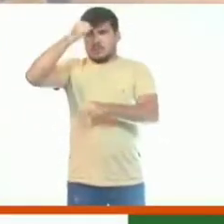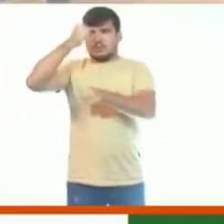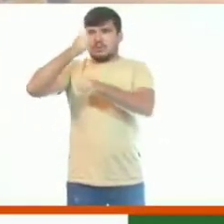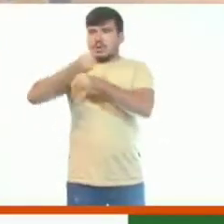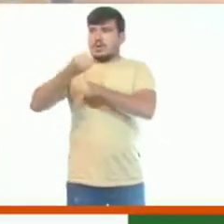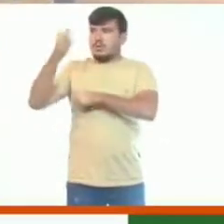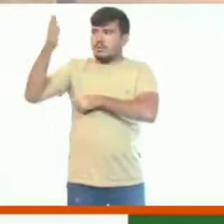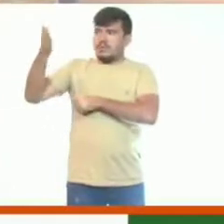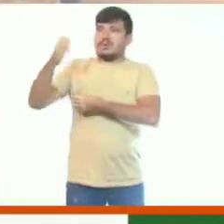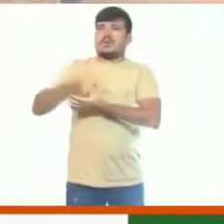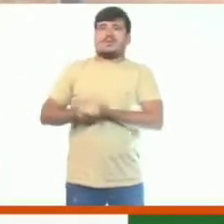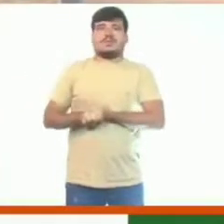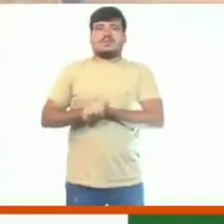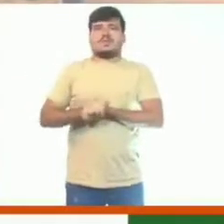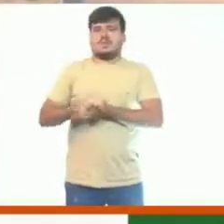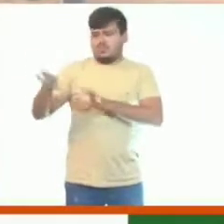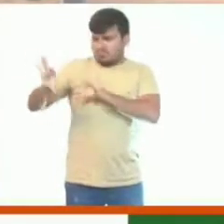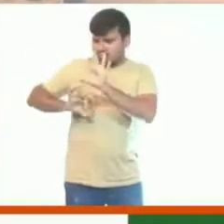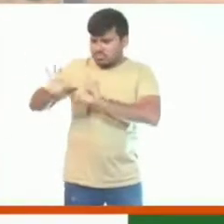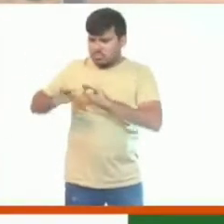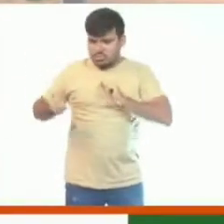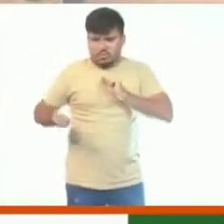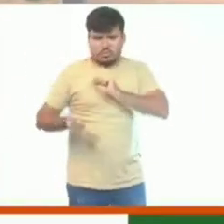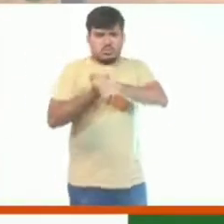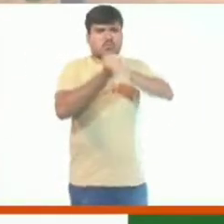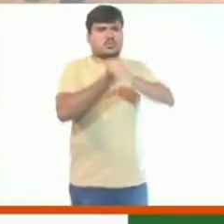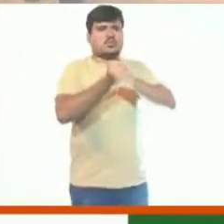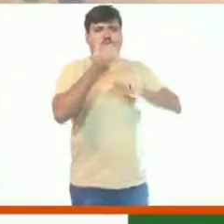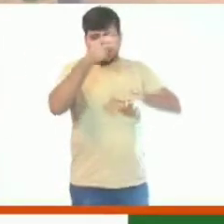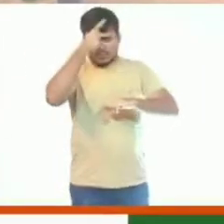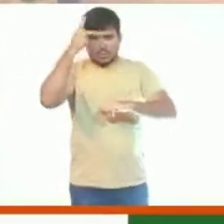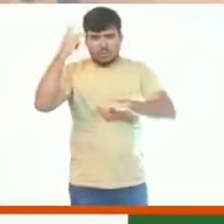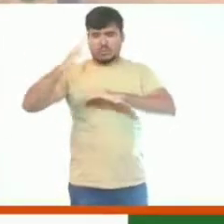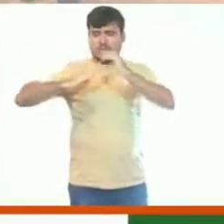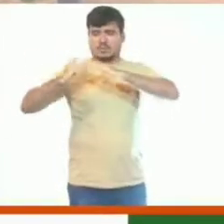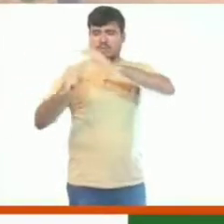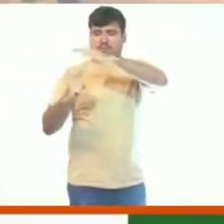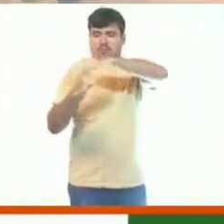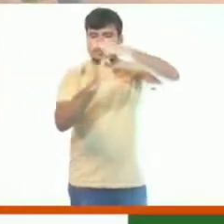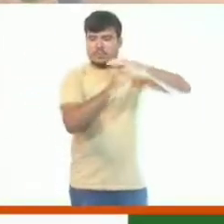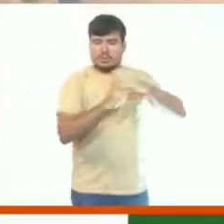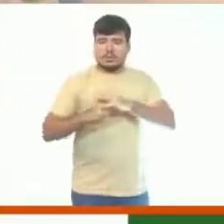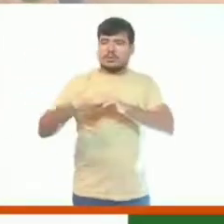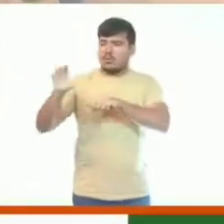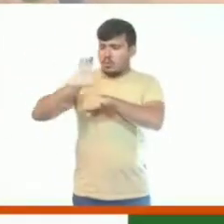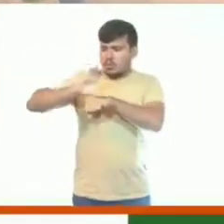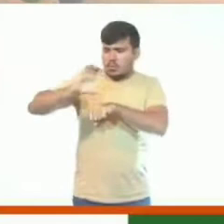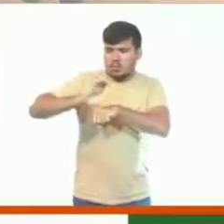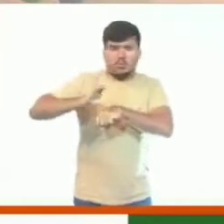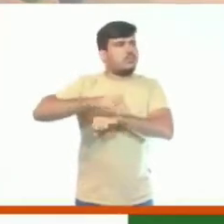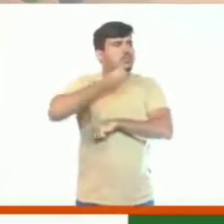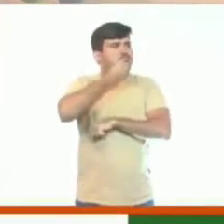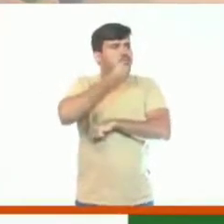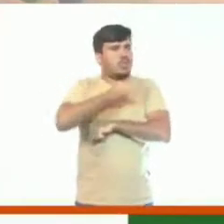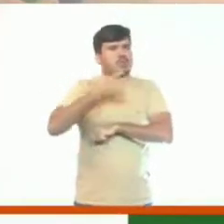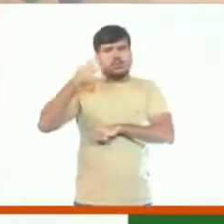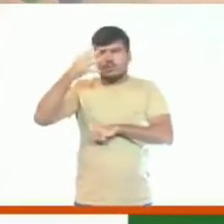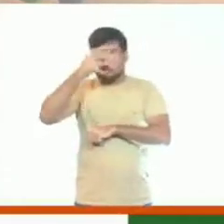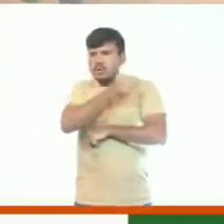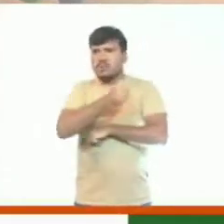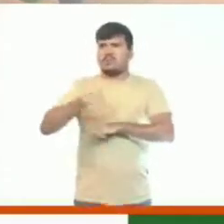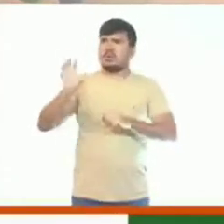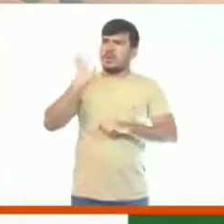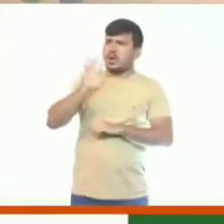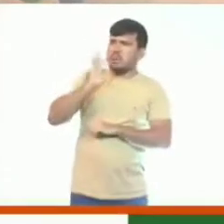Nosso chefe Faustino fez com todos os barraqueiros aqui, então está todo mundo profissionalizado, com uma coisa muito bonita, uma coisa